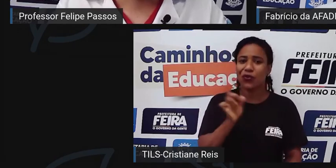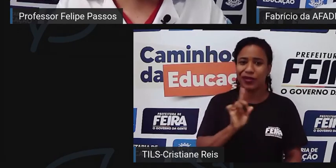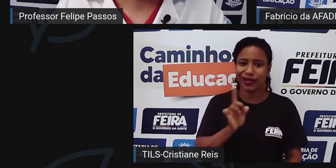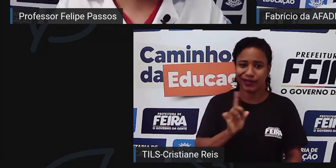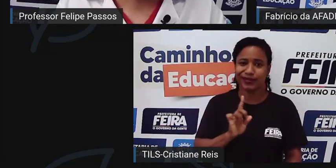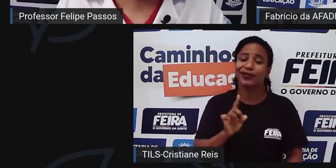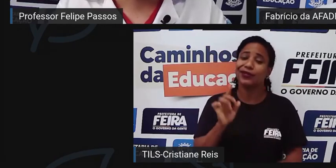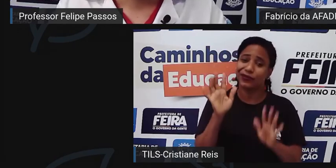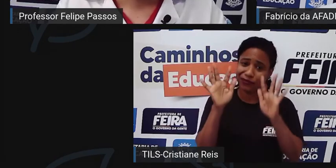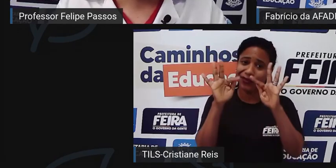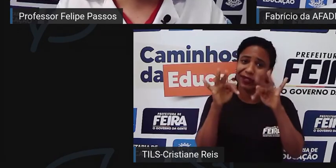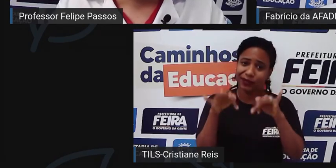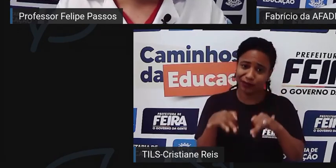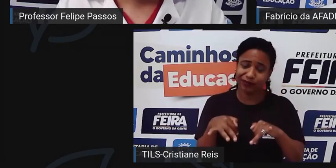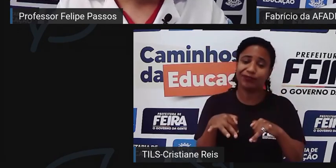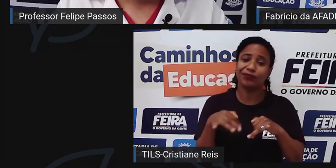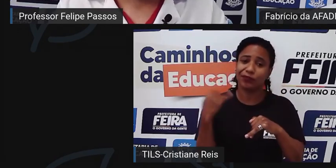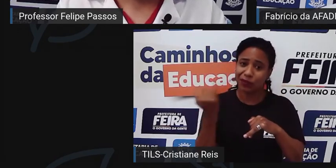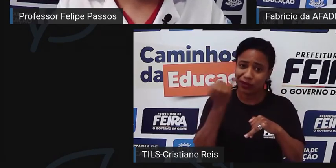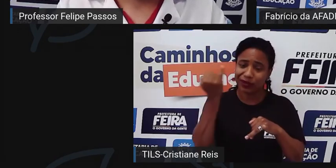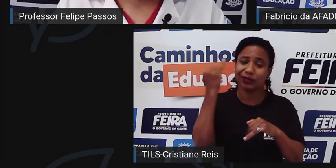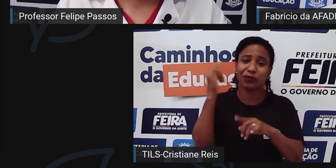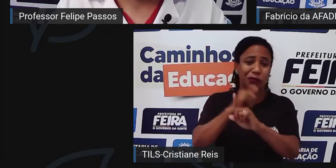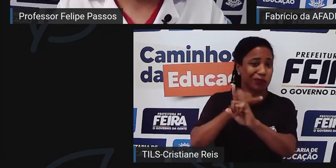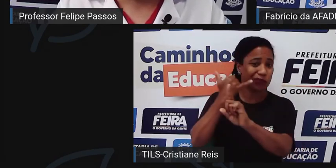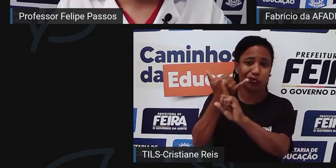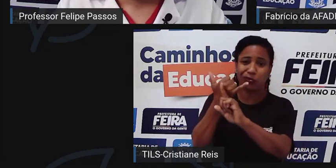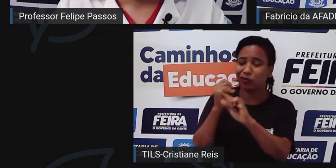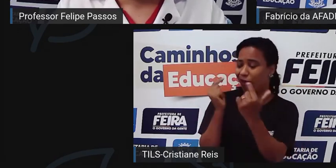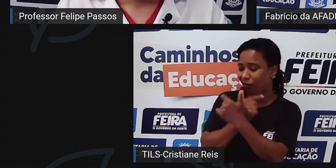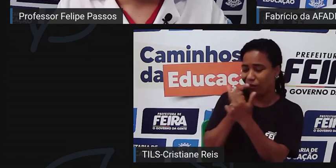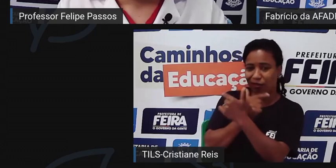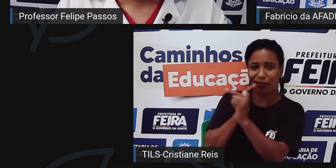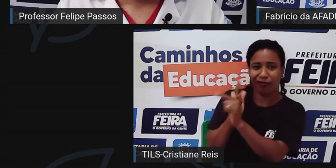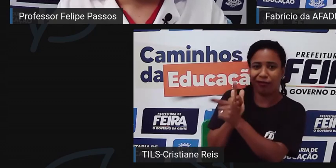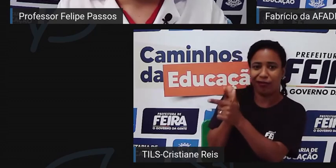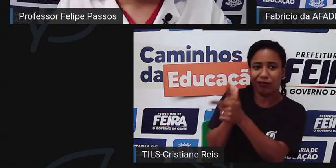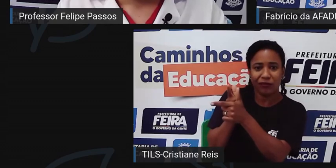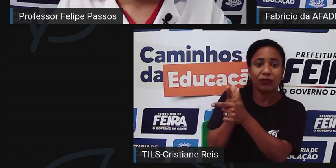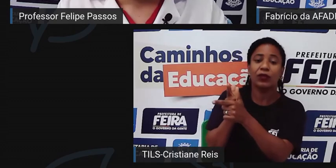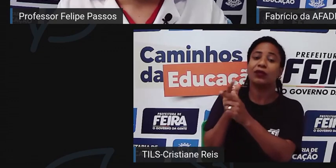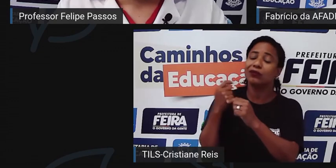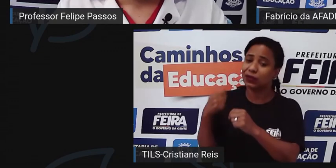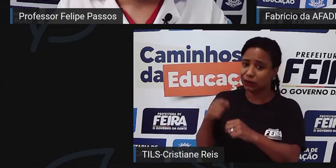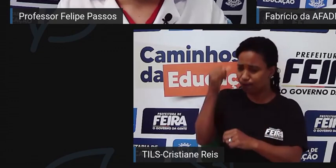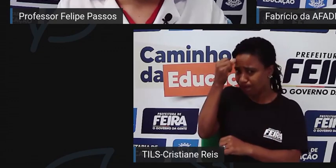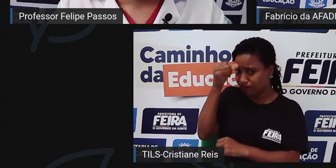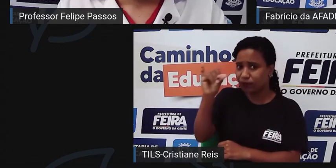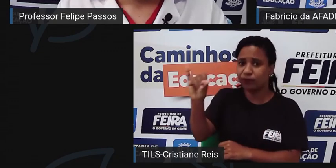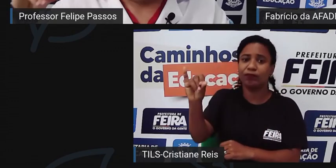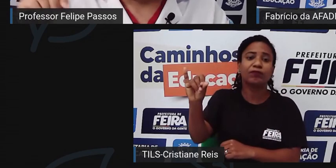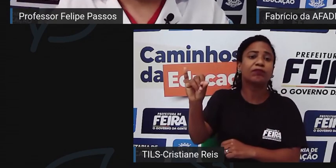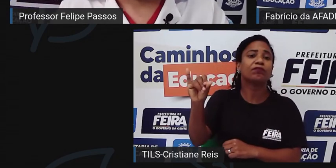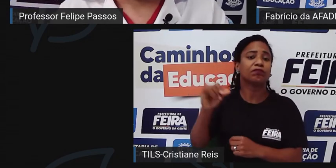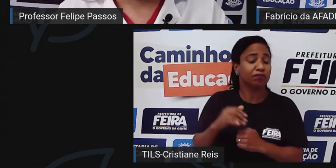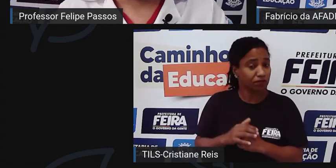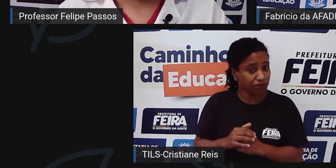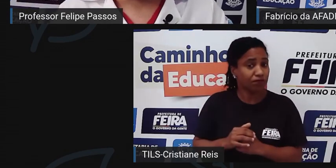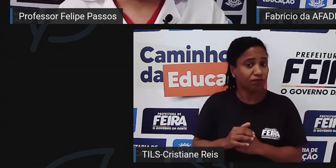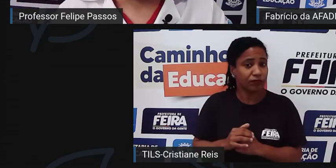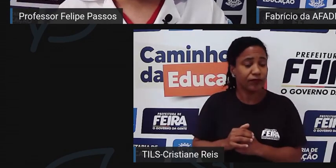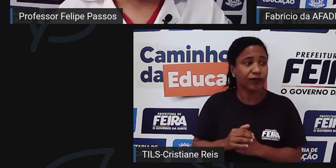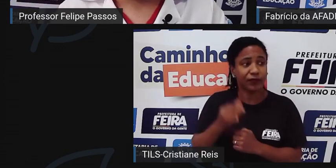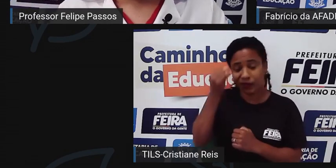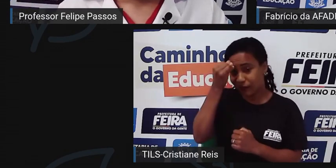final, que eu achei muito importante, né, o bullying é um problema sério que a gente precisa combater em todos os pontos ali, né,